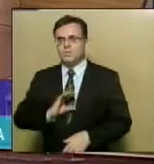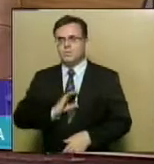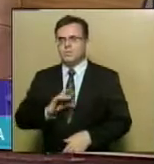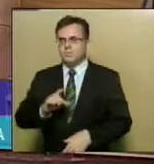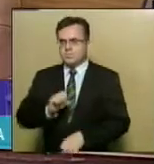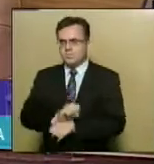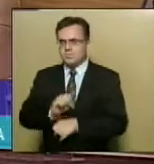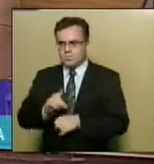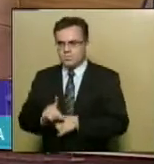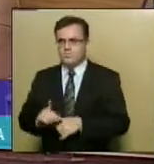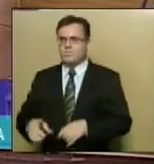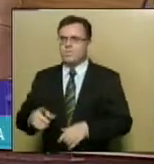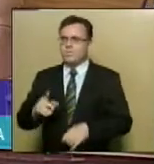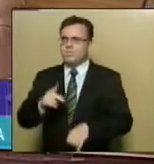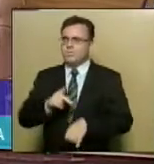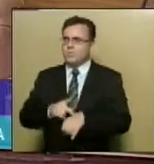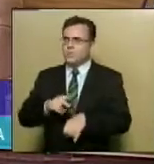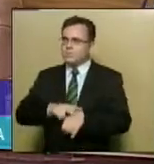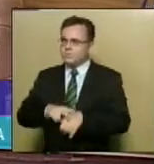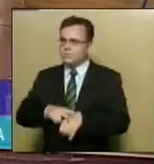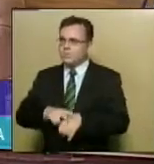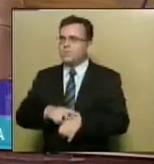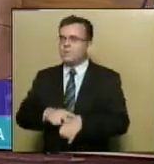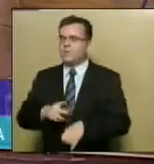Dias, Poço Verde e Frei Paulo.